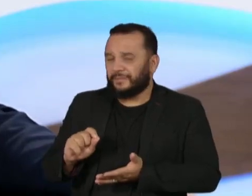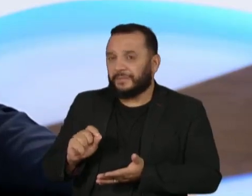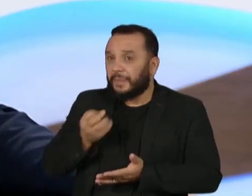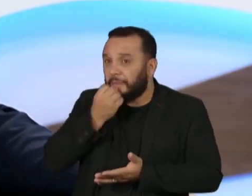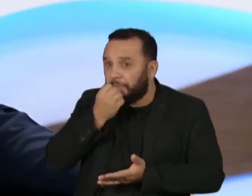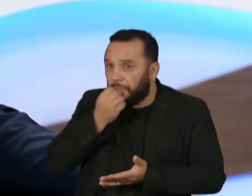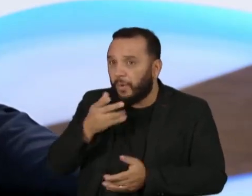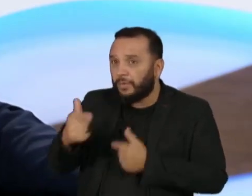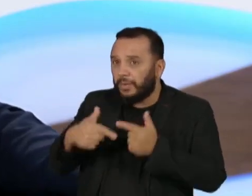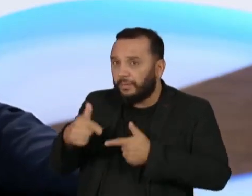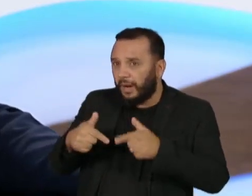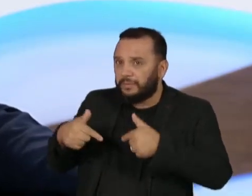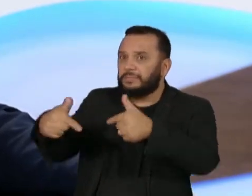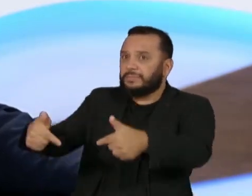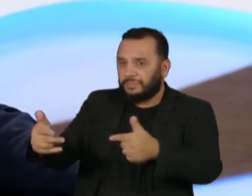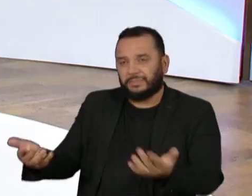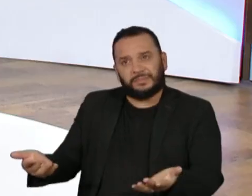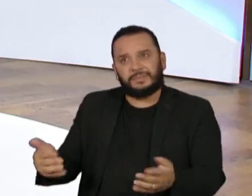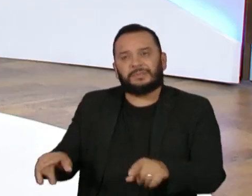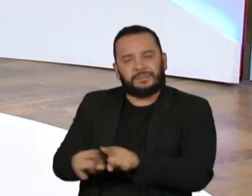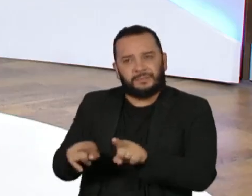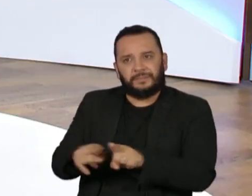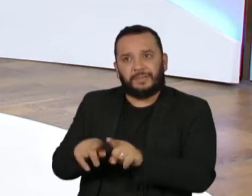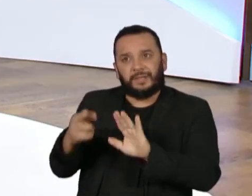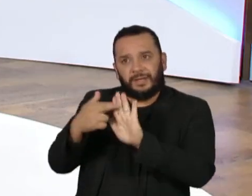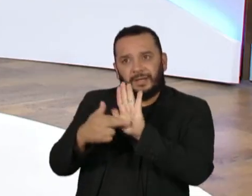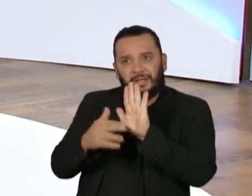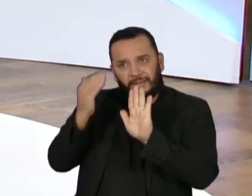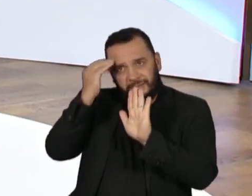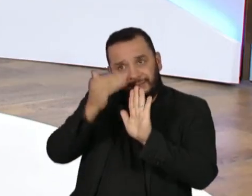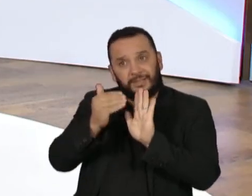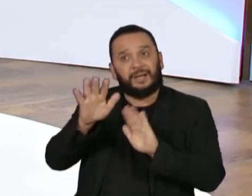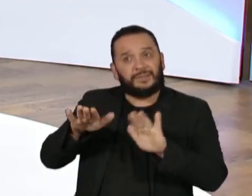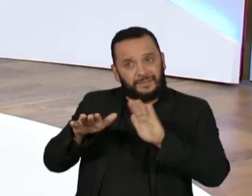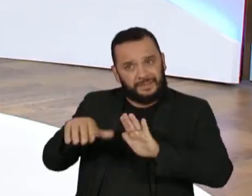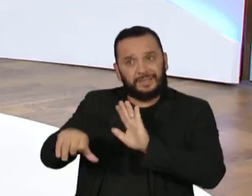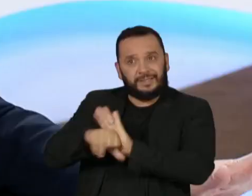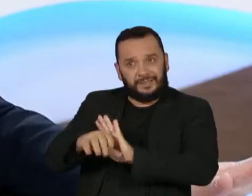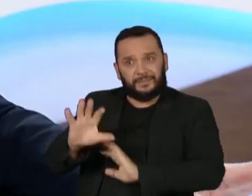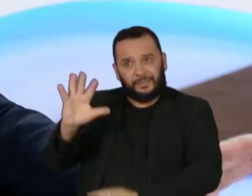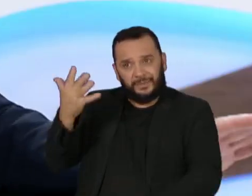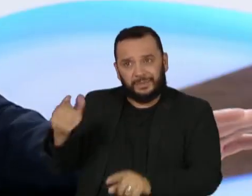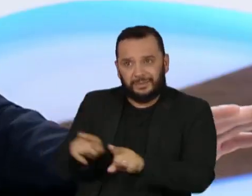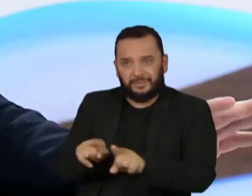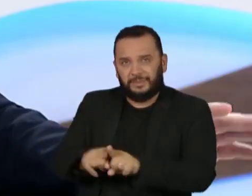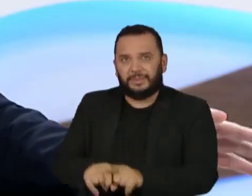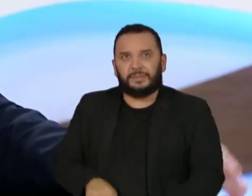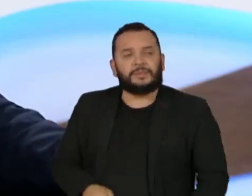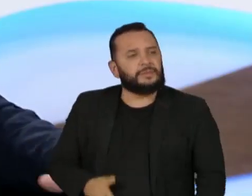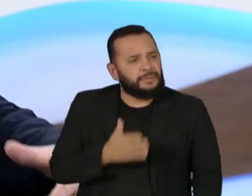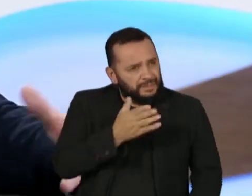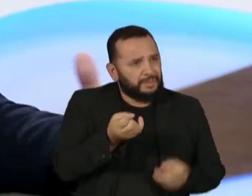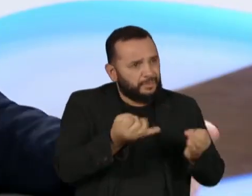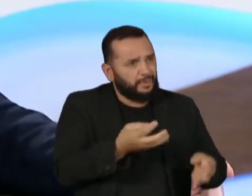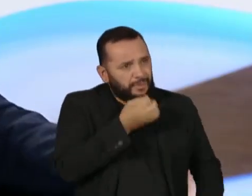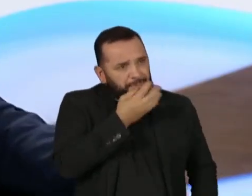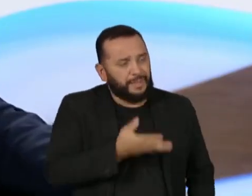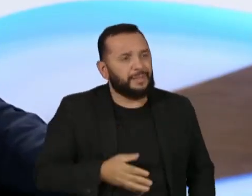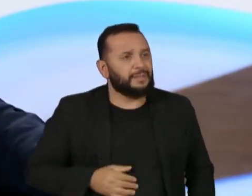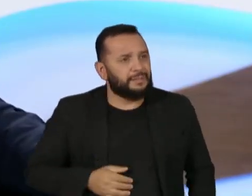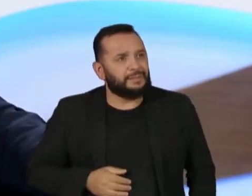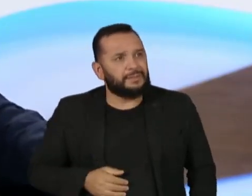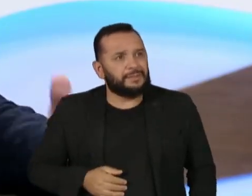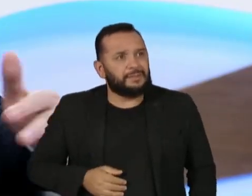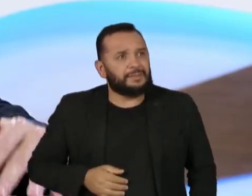orçamentária, de respeito às regras constitucionais e até ilegalidades. Você falou muito bem. O problema